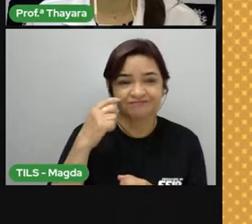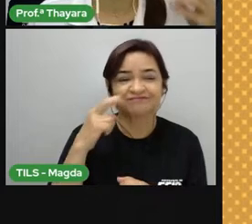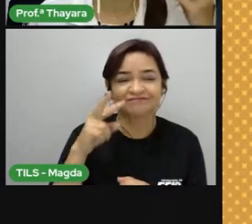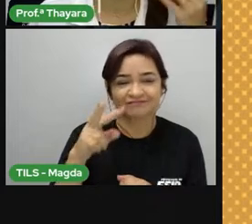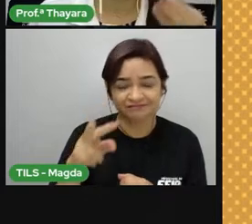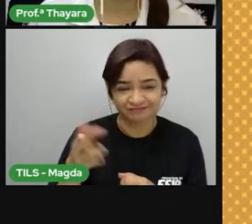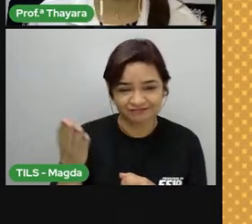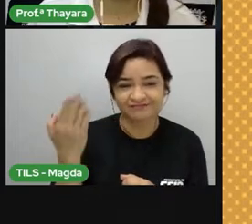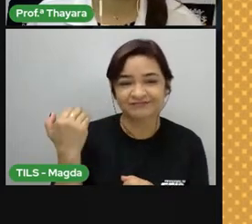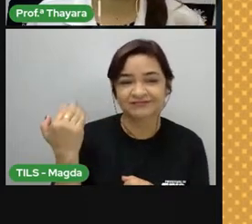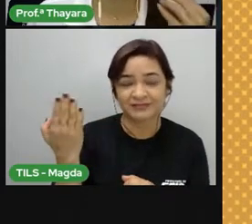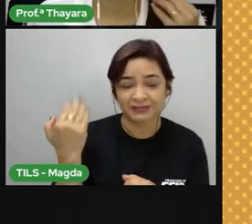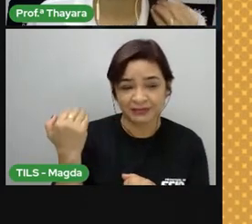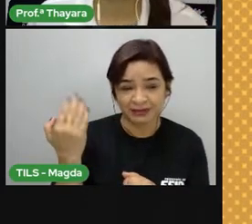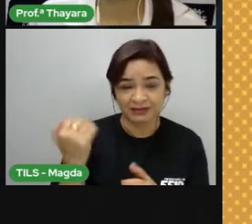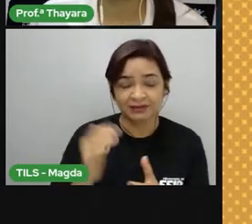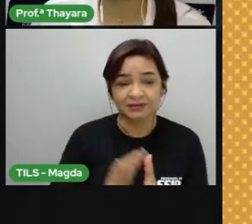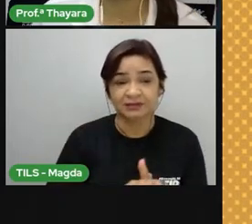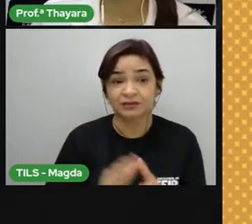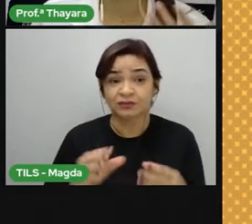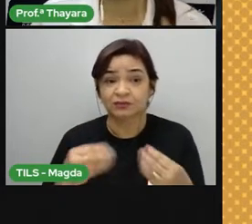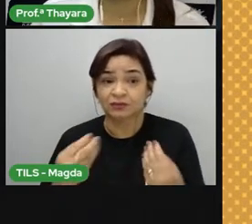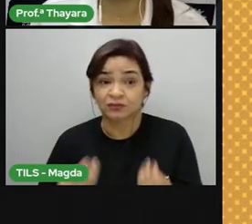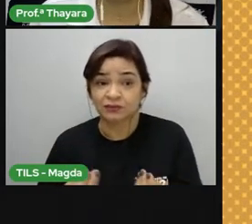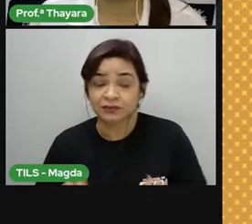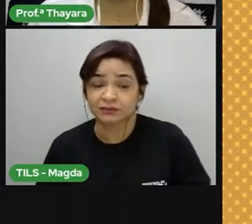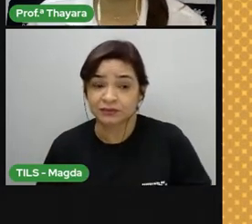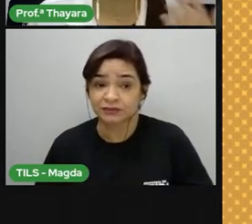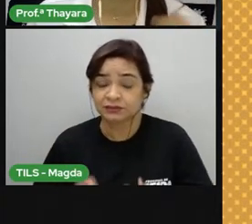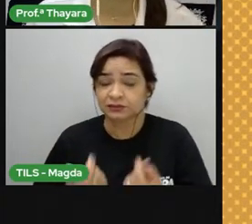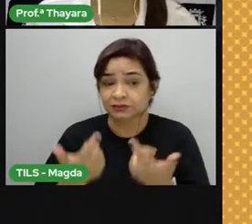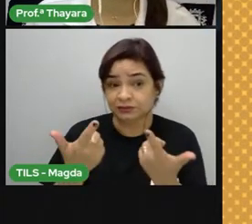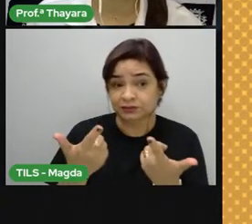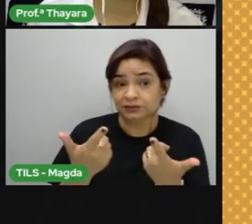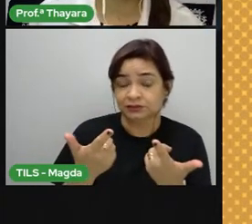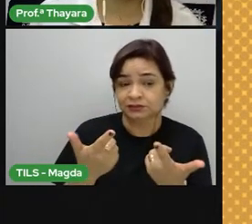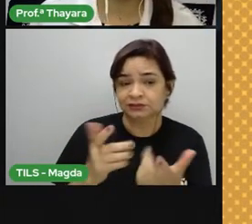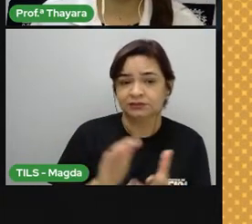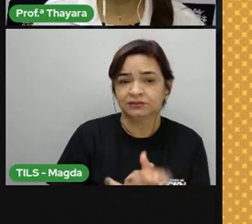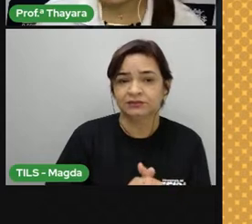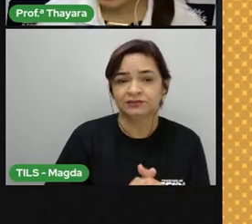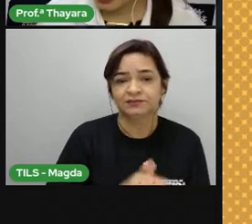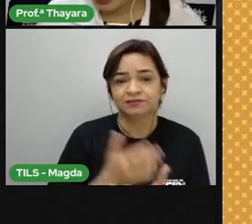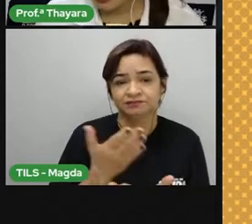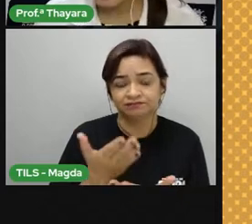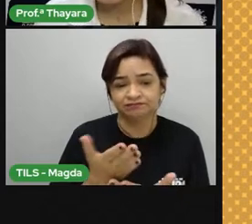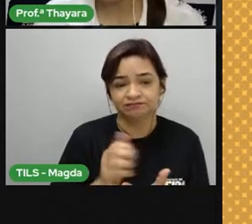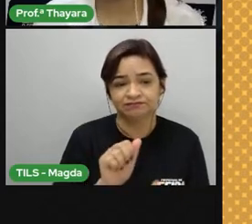aula, quando esse mineral, ele possui um valor econômico alto, ele é chamado de minério.